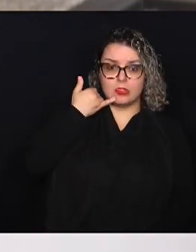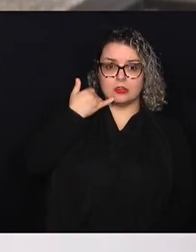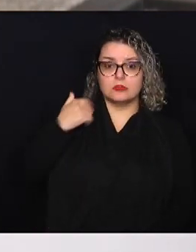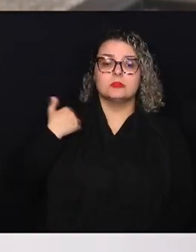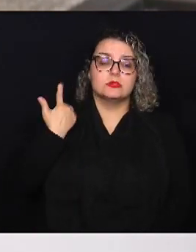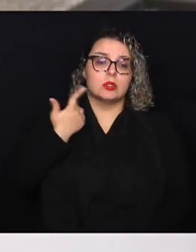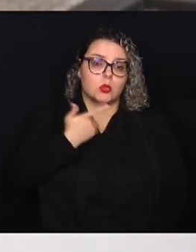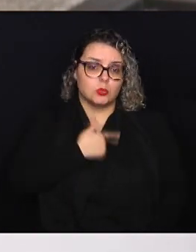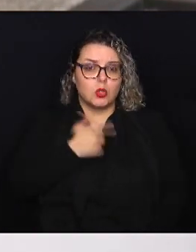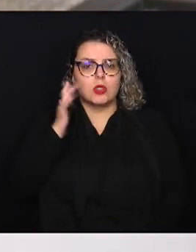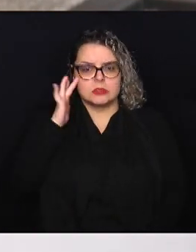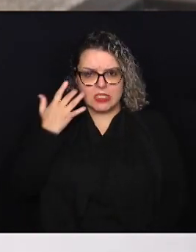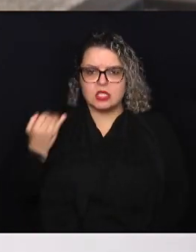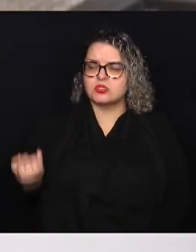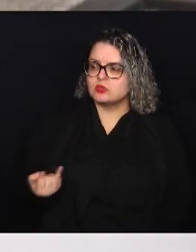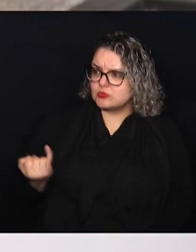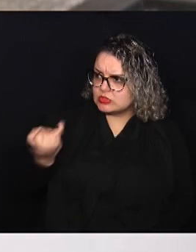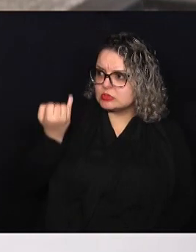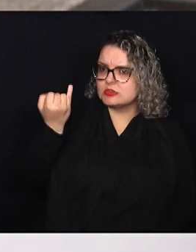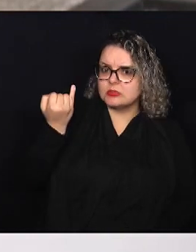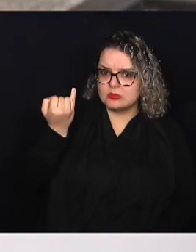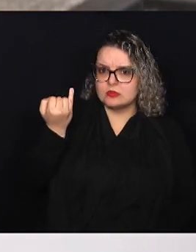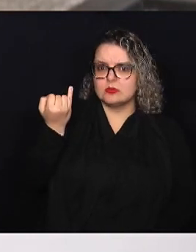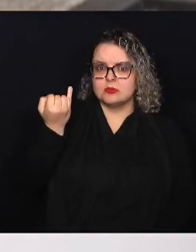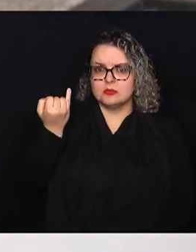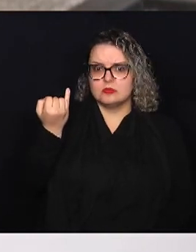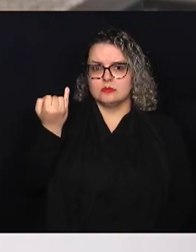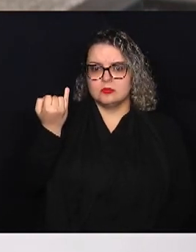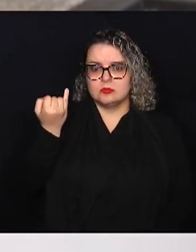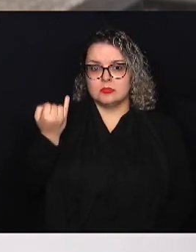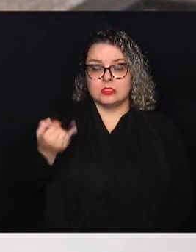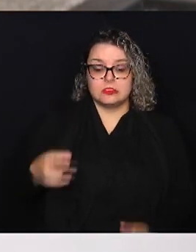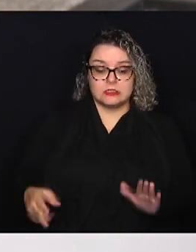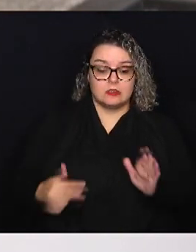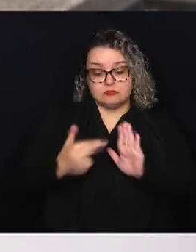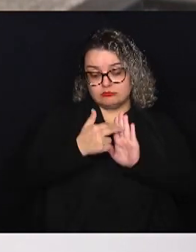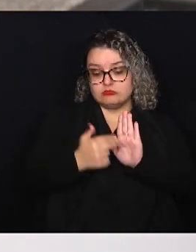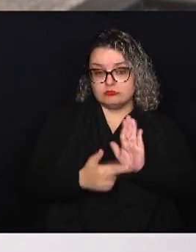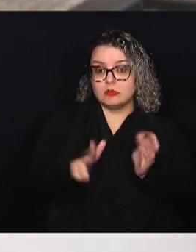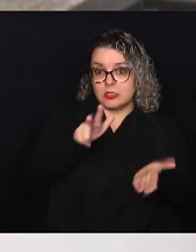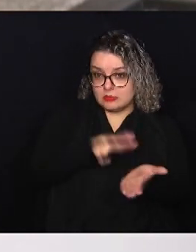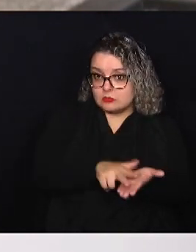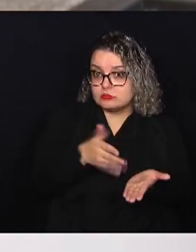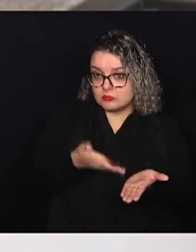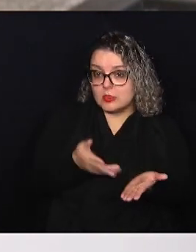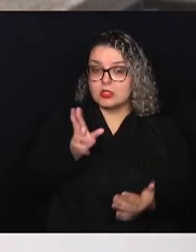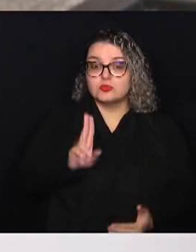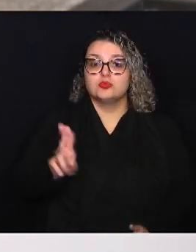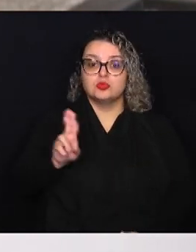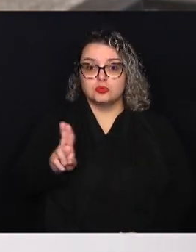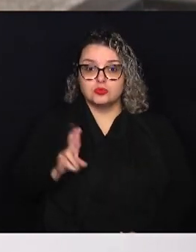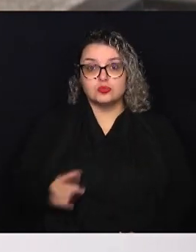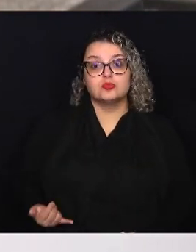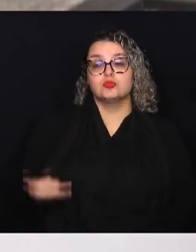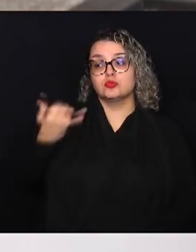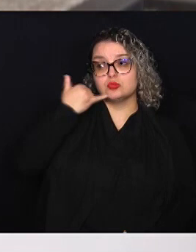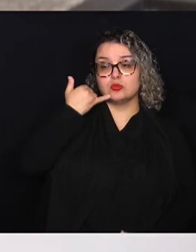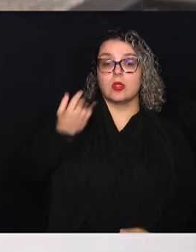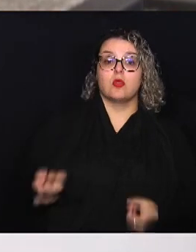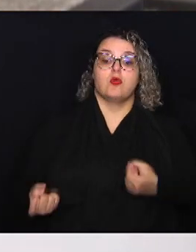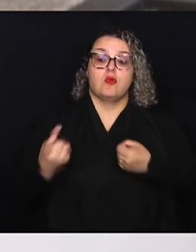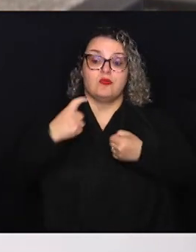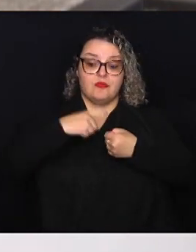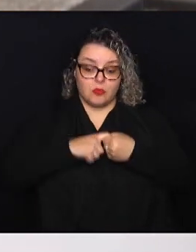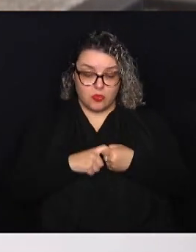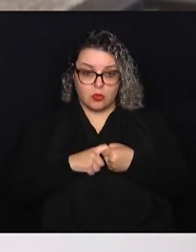achamos importante esta normatização da utilização dos celulares que voltam a